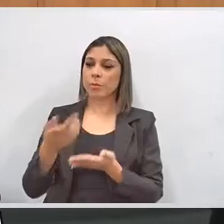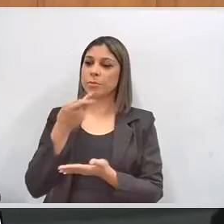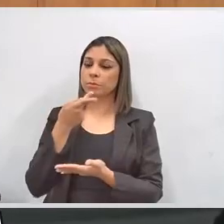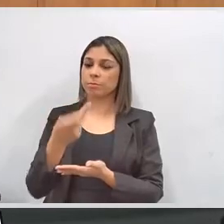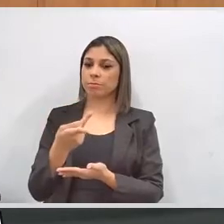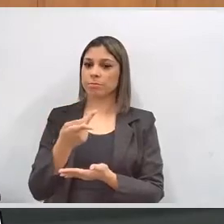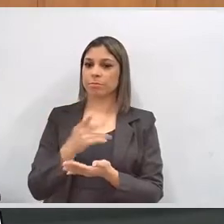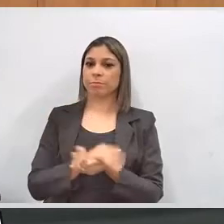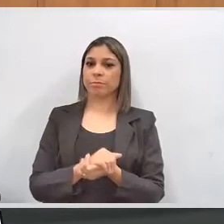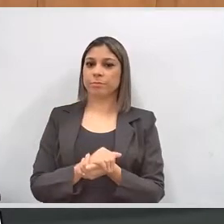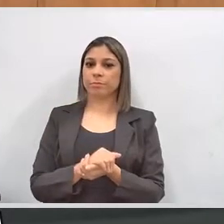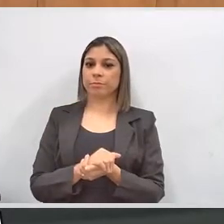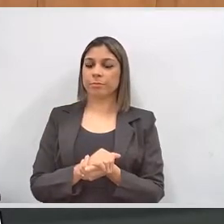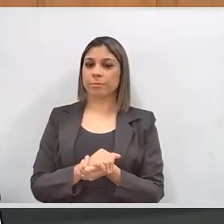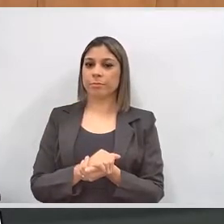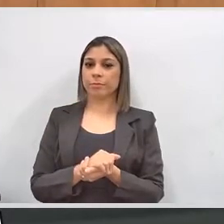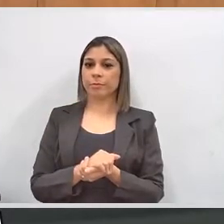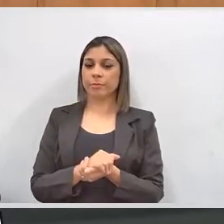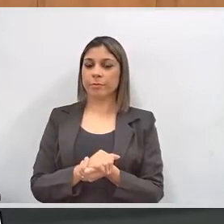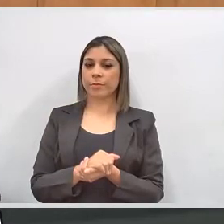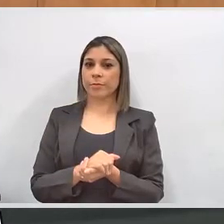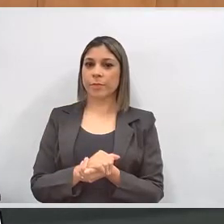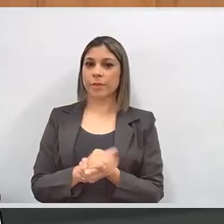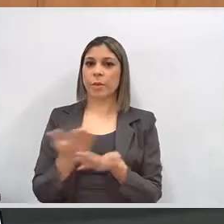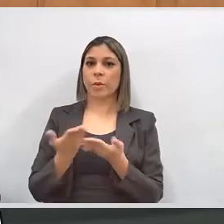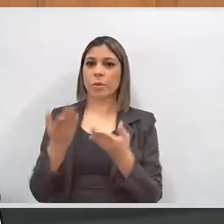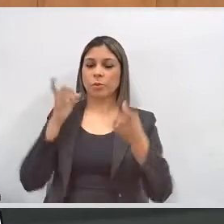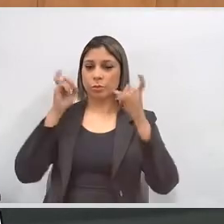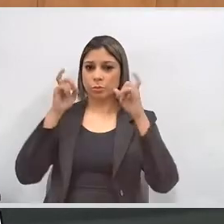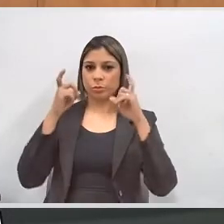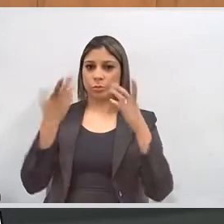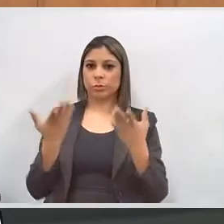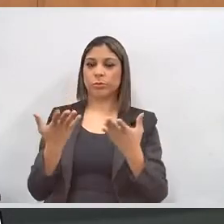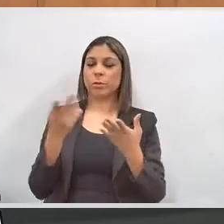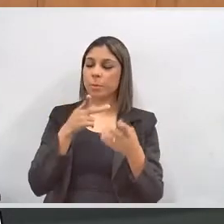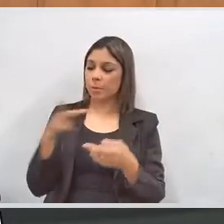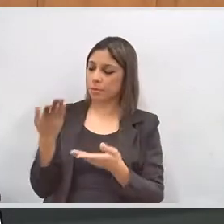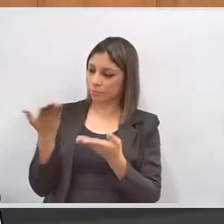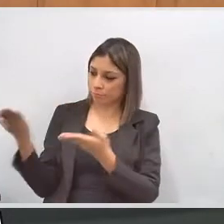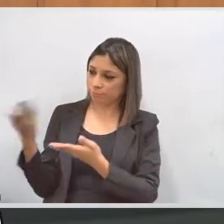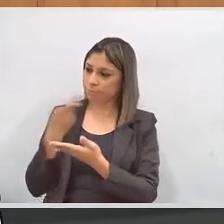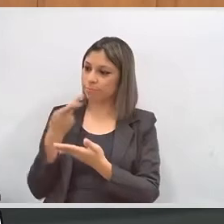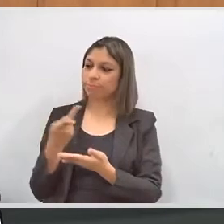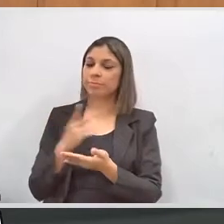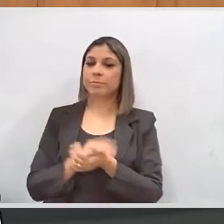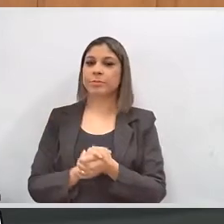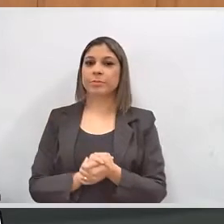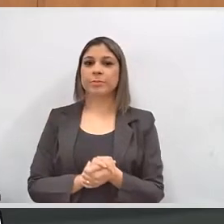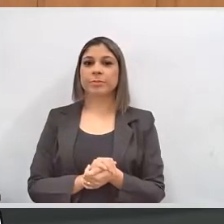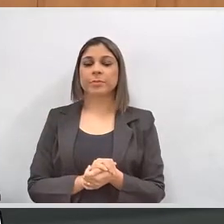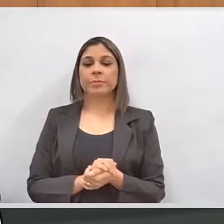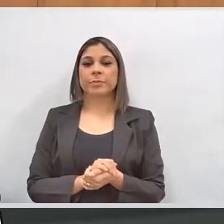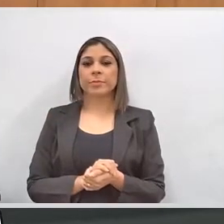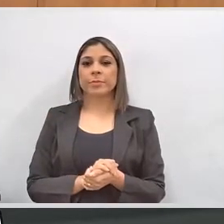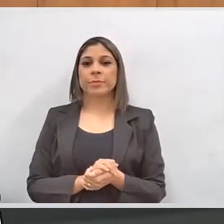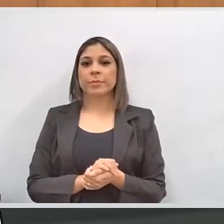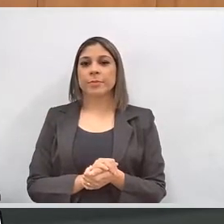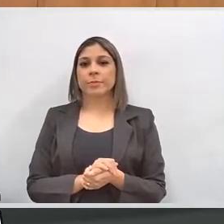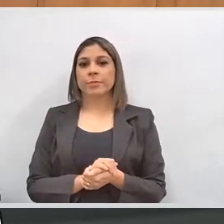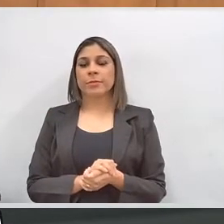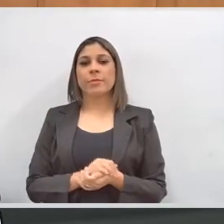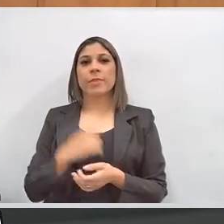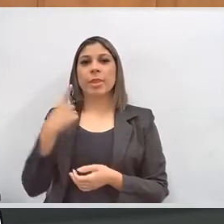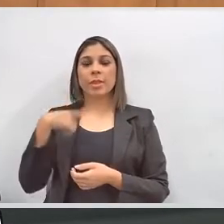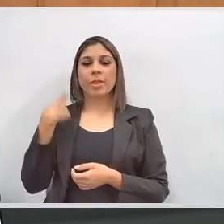as suas considerações a respeito da nossa audiência de hoje. Presidente, palavra com o senhor. Letícia,